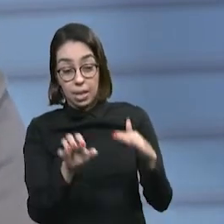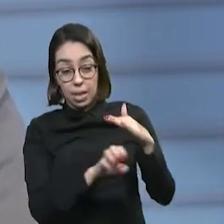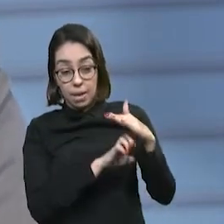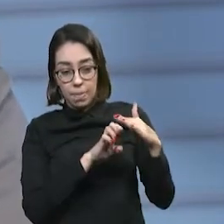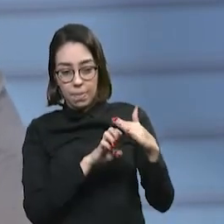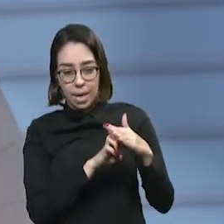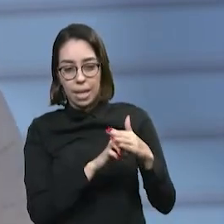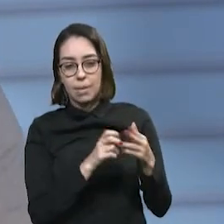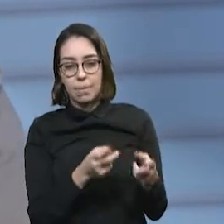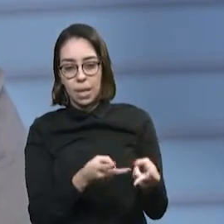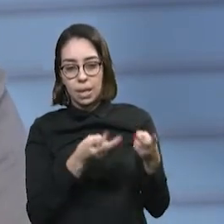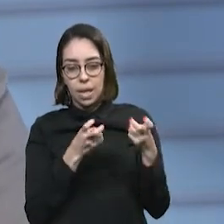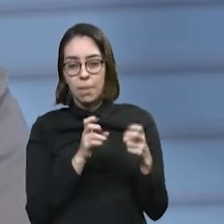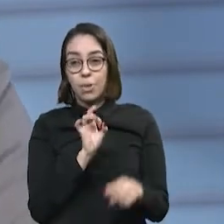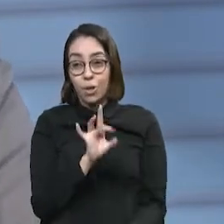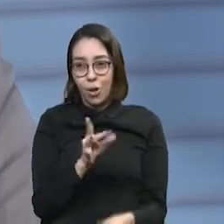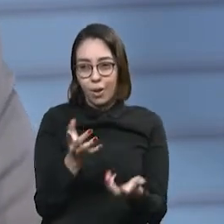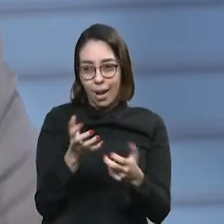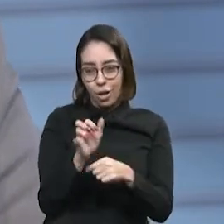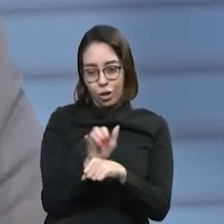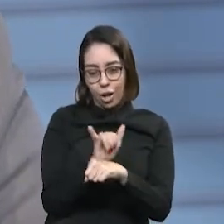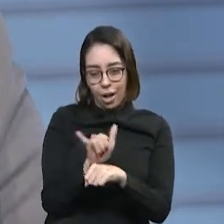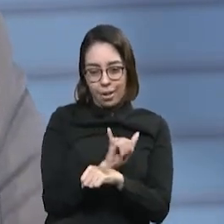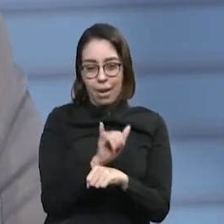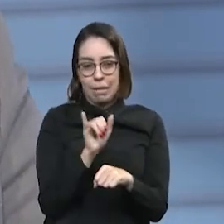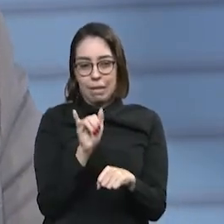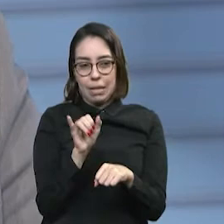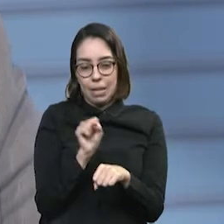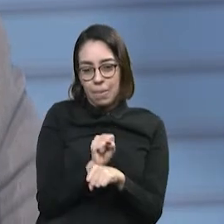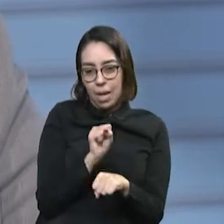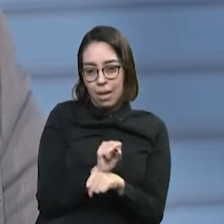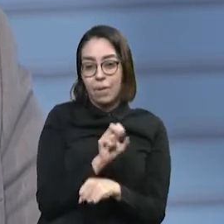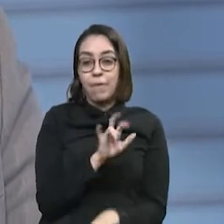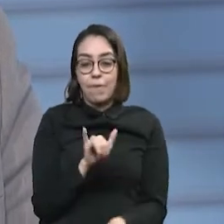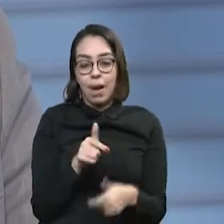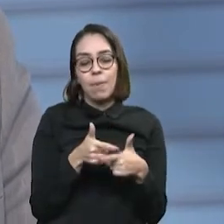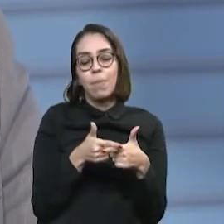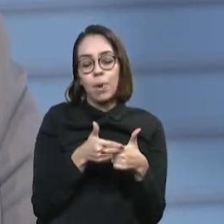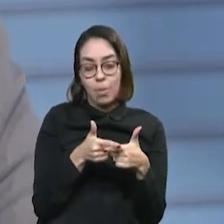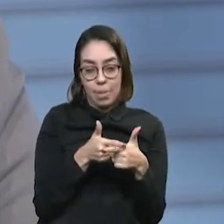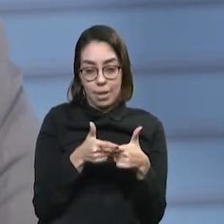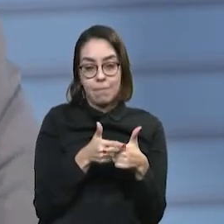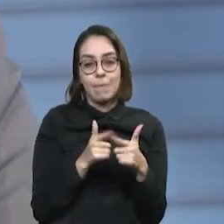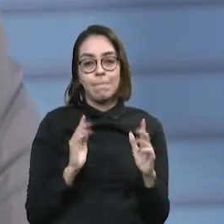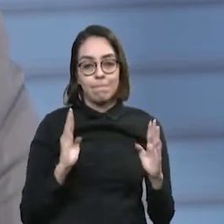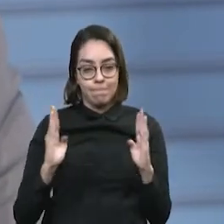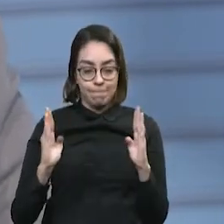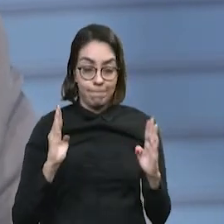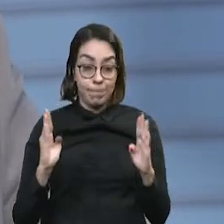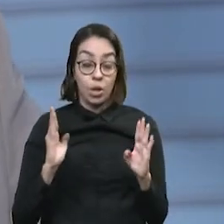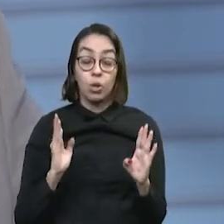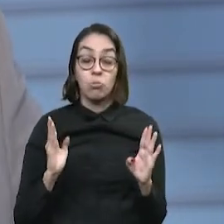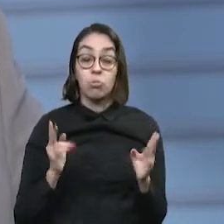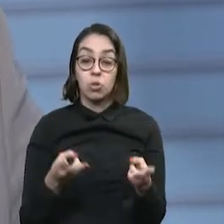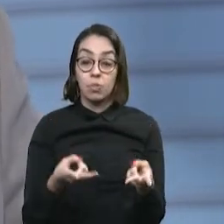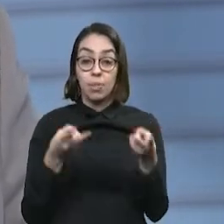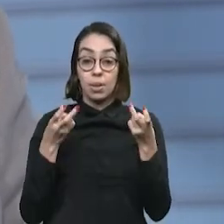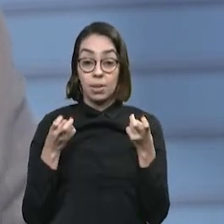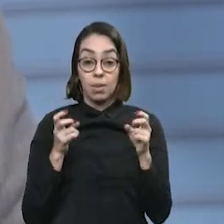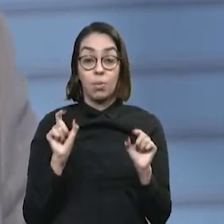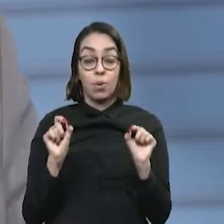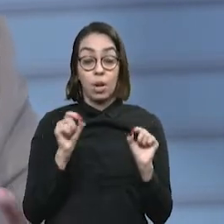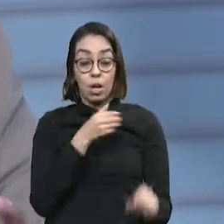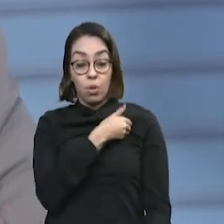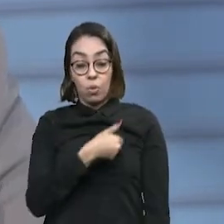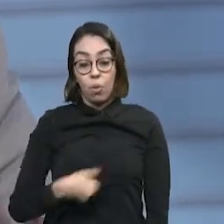ali o Refis para justamente fazer isso, ela vai ter problemas com o prazo. No médio prazo, a gente percebe que as medidas do